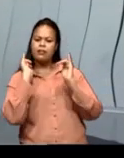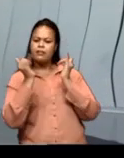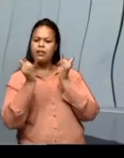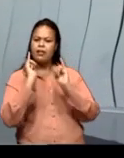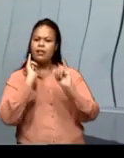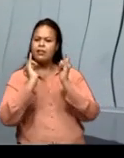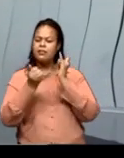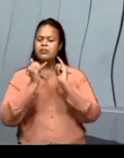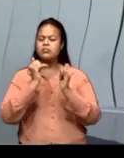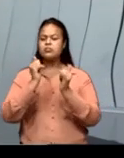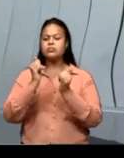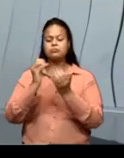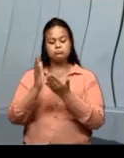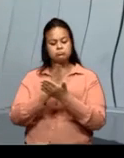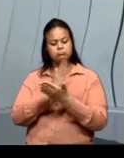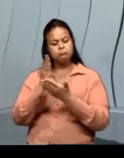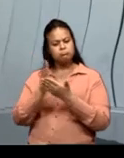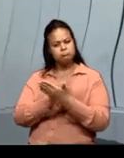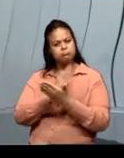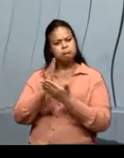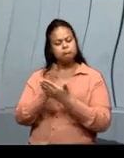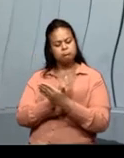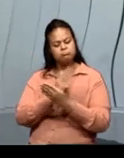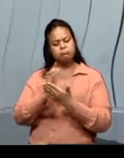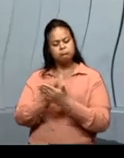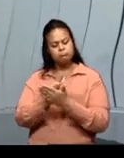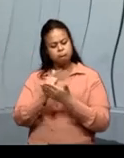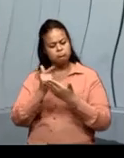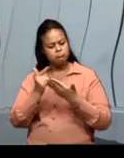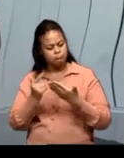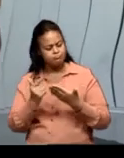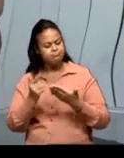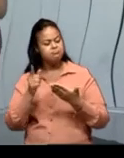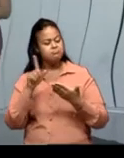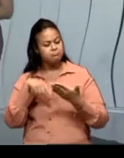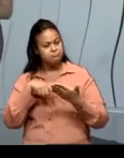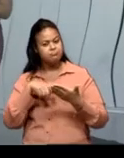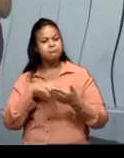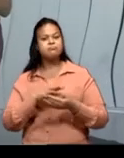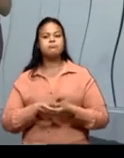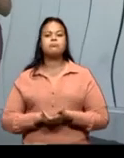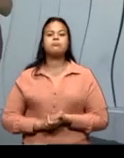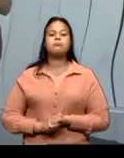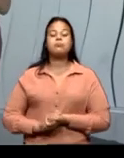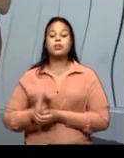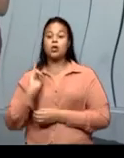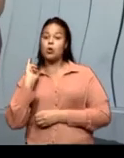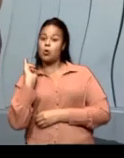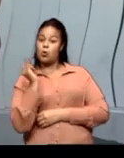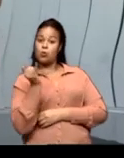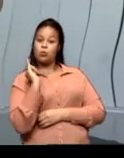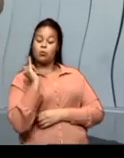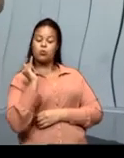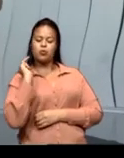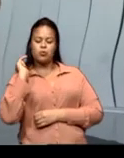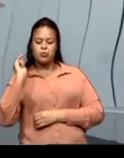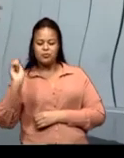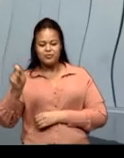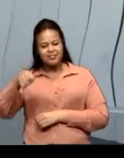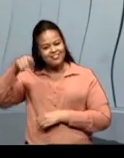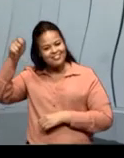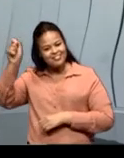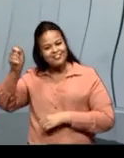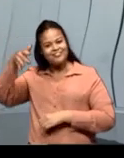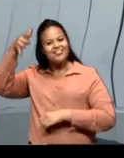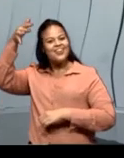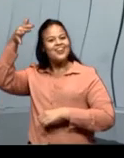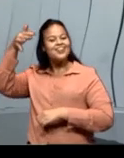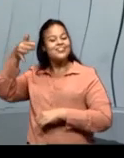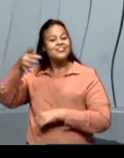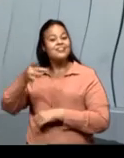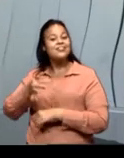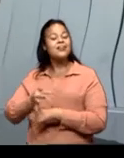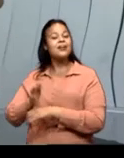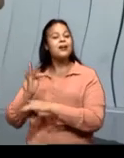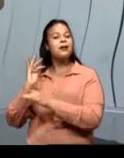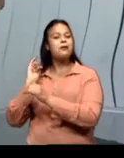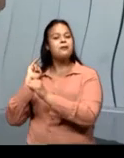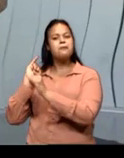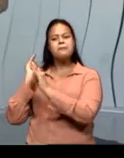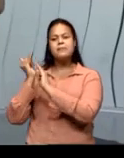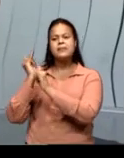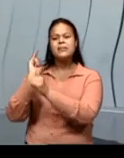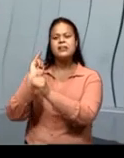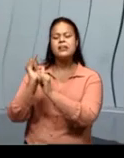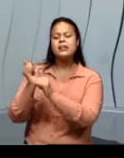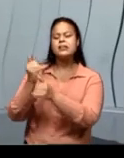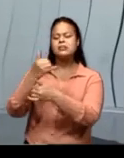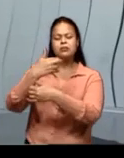texto, um livro ali, o gênero narrativo. Contos, contos de fada, fábulas, lendas e